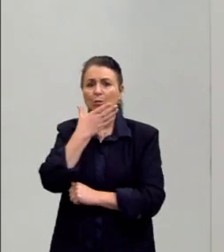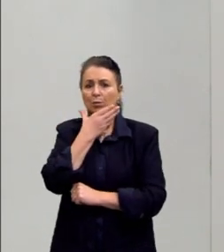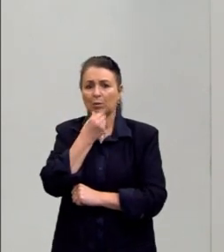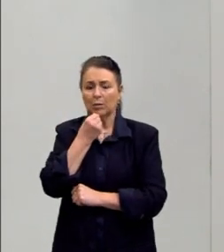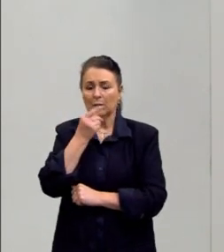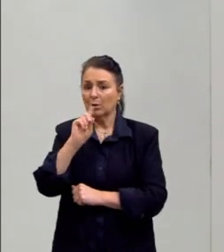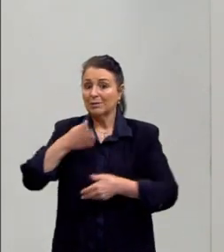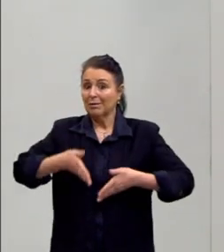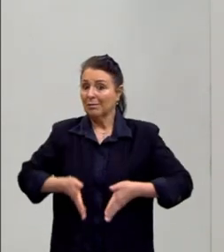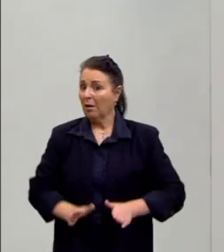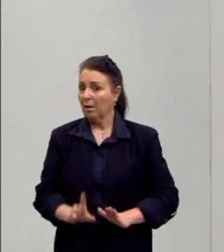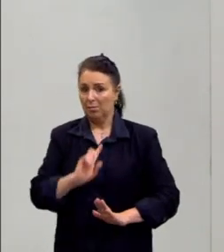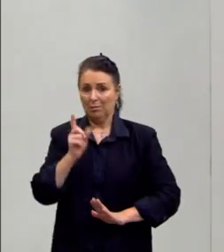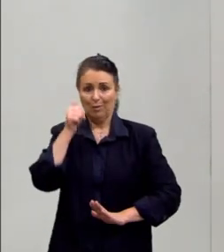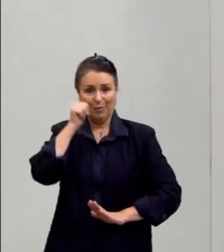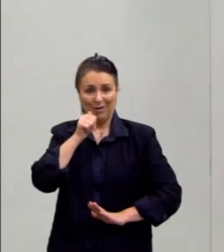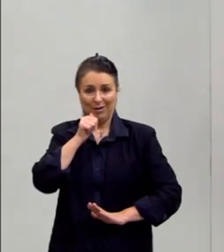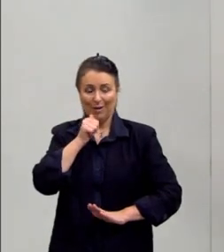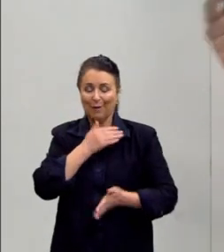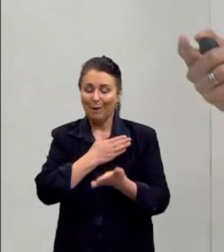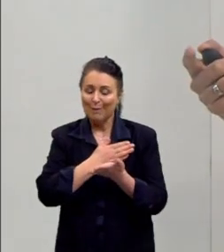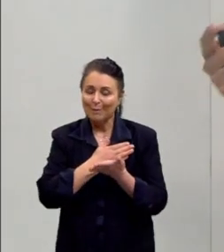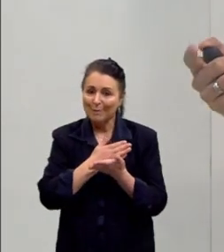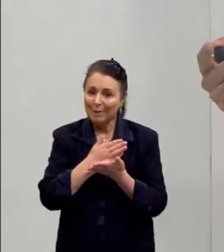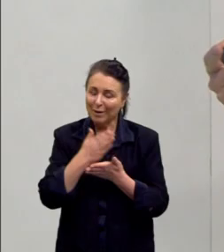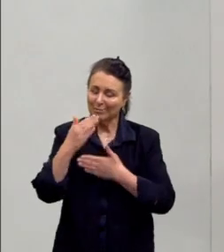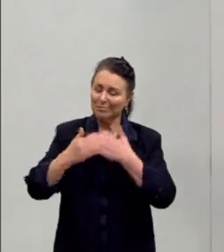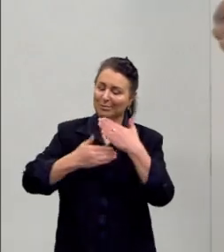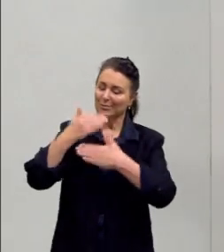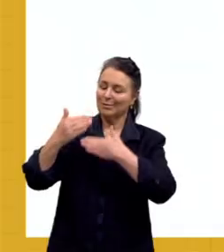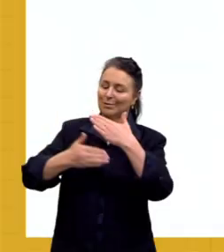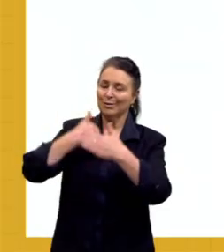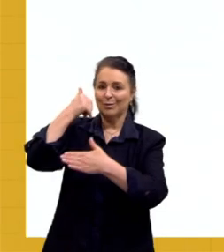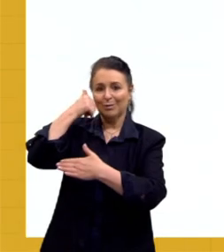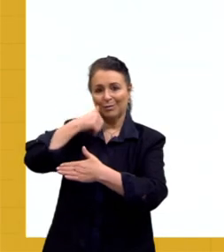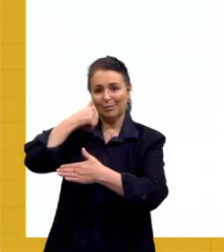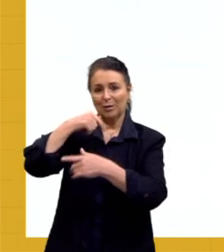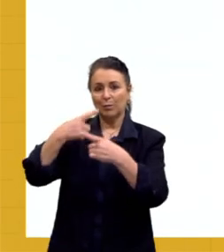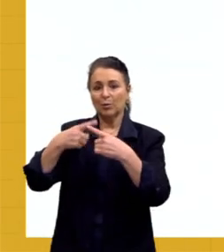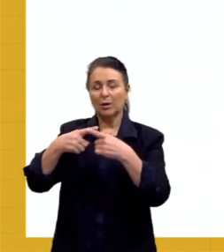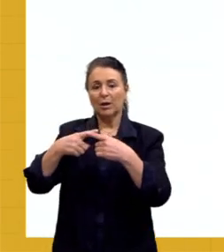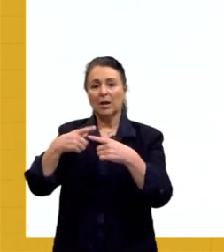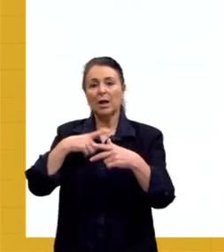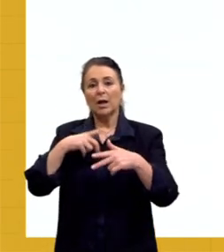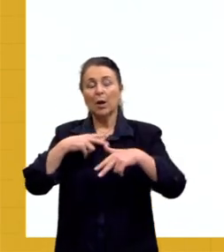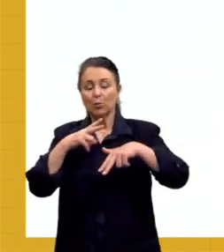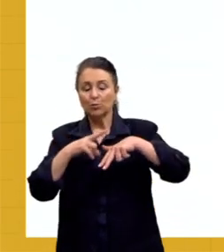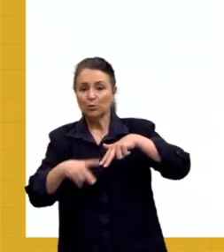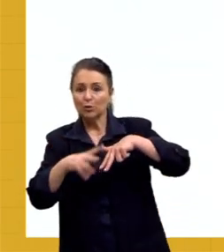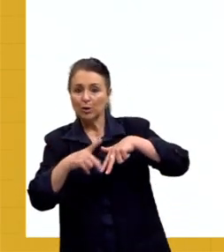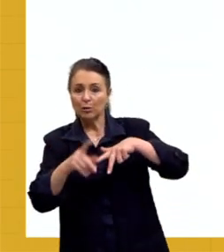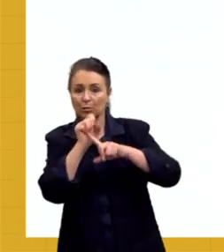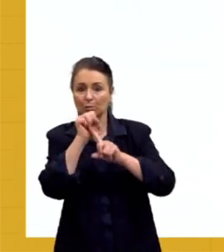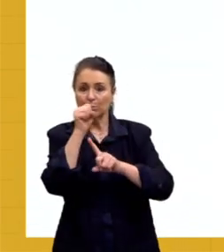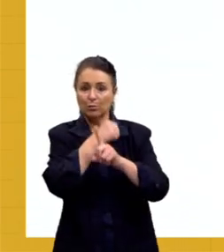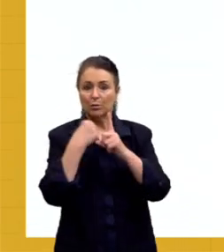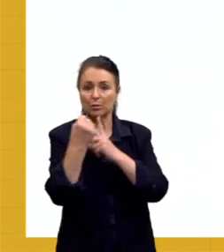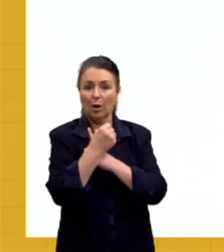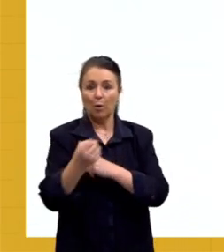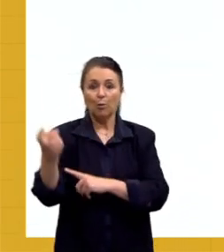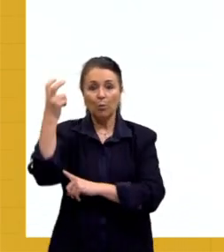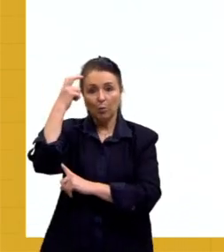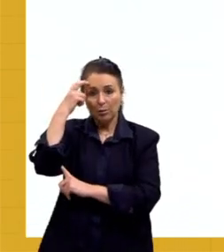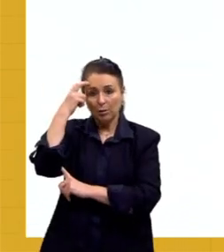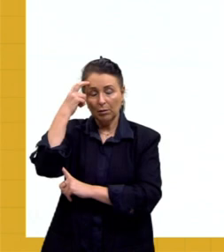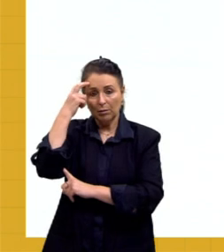nasce mulher, mas torna-se, as pessoas se tornam mulher. Por quê? Porque mulher é o gênero social, cultural. Então,